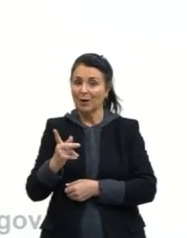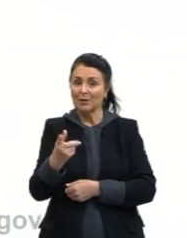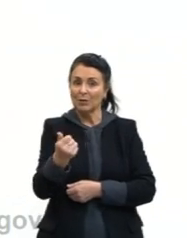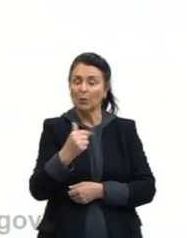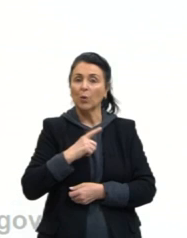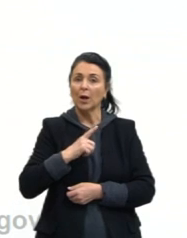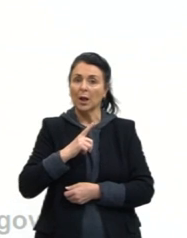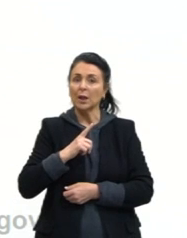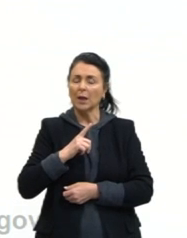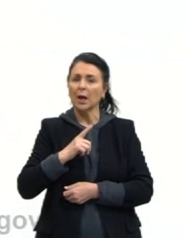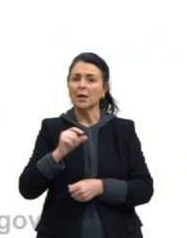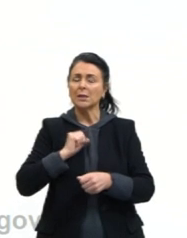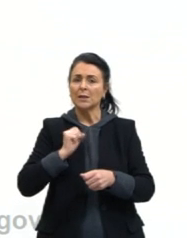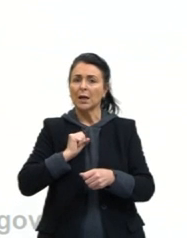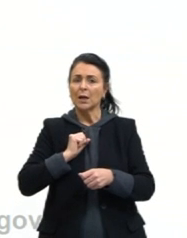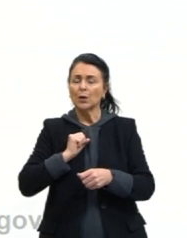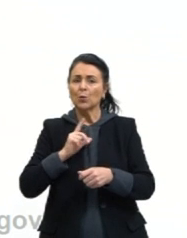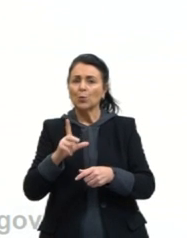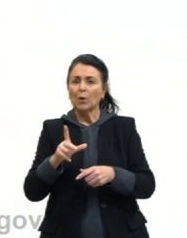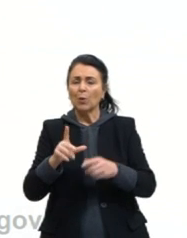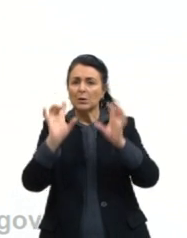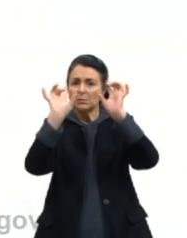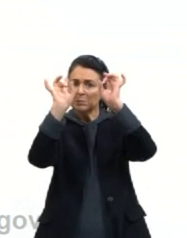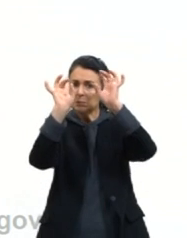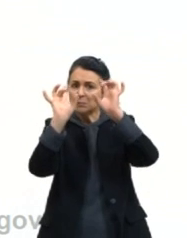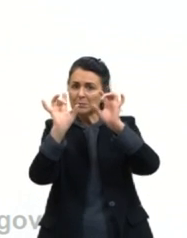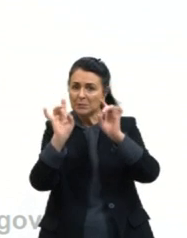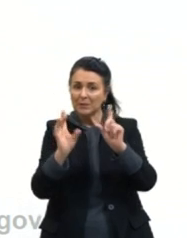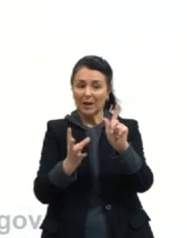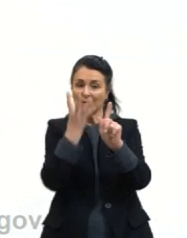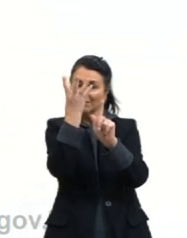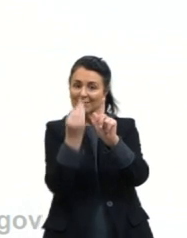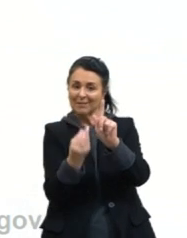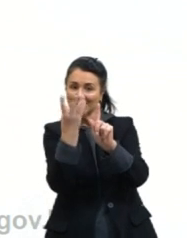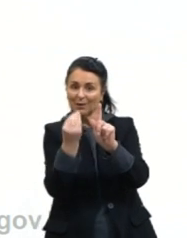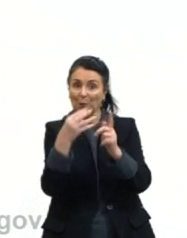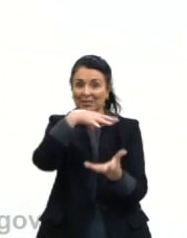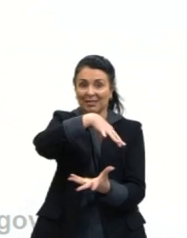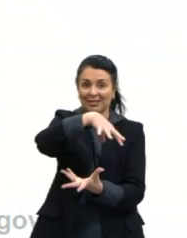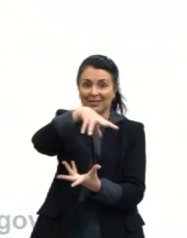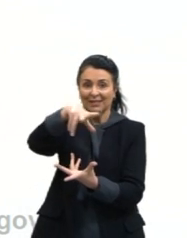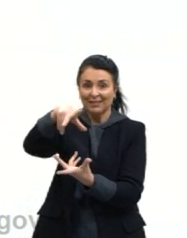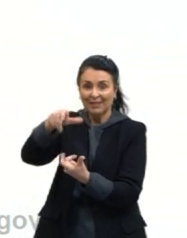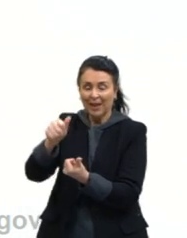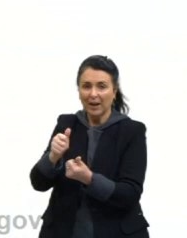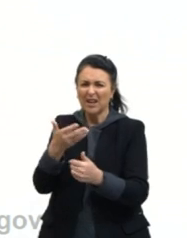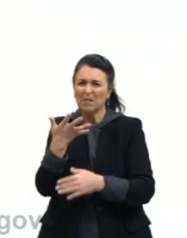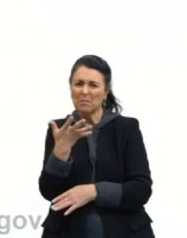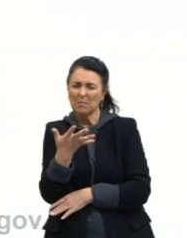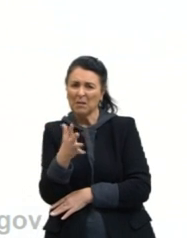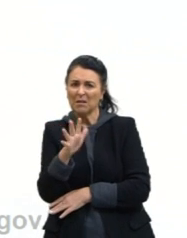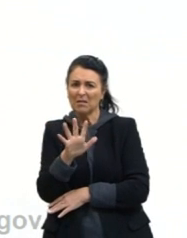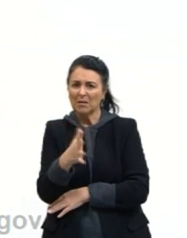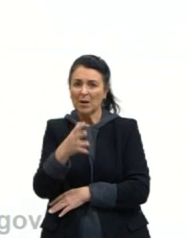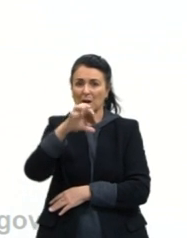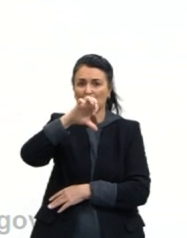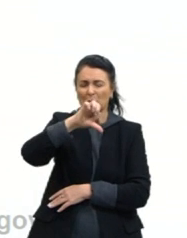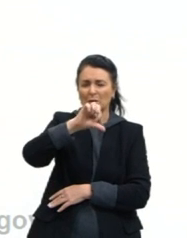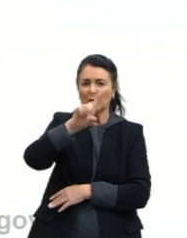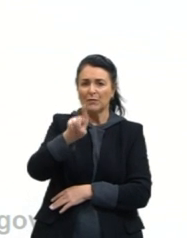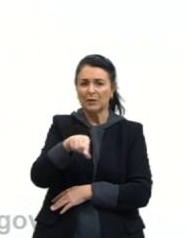valor específico, que é a aceleração gravitacional da Terra, que é aproximadamente 9